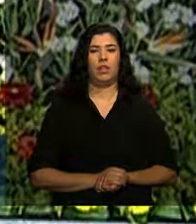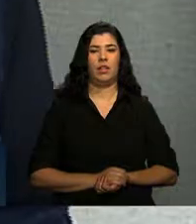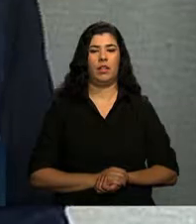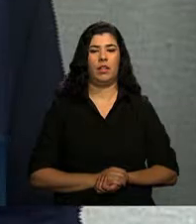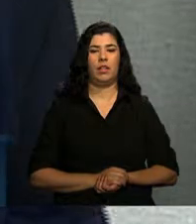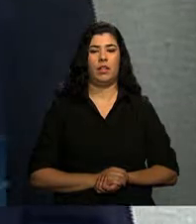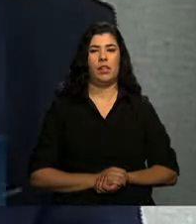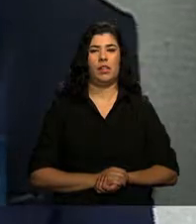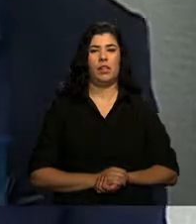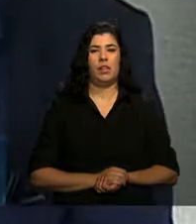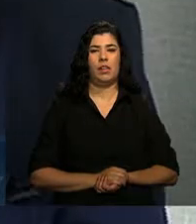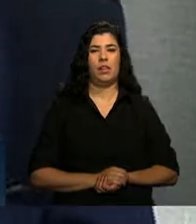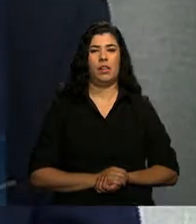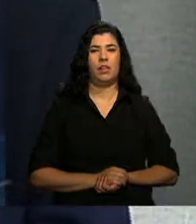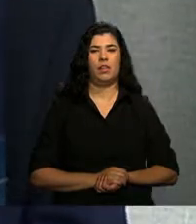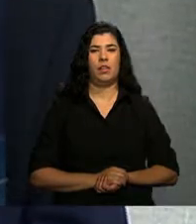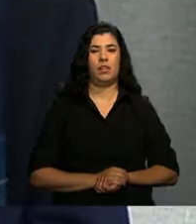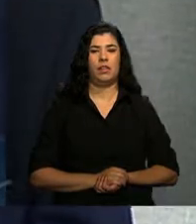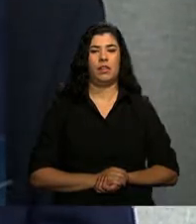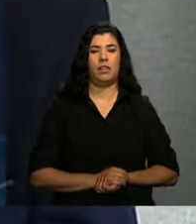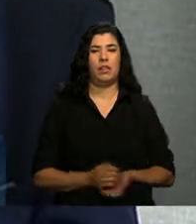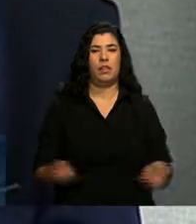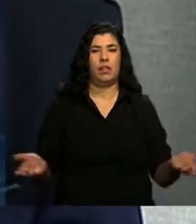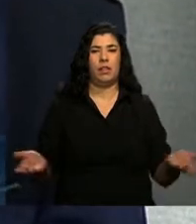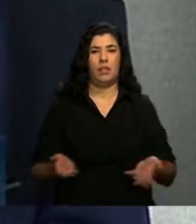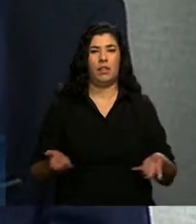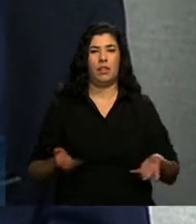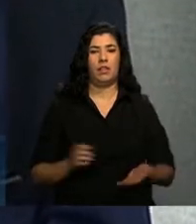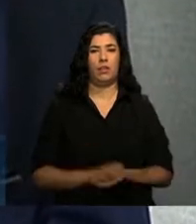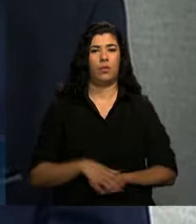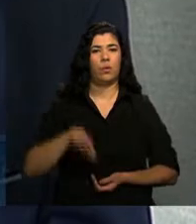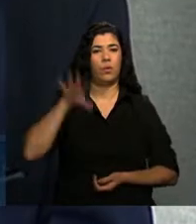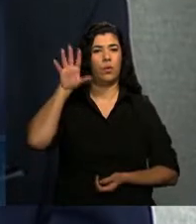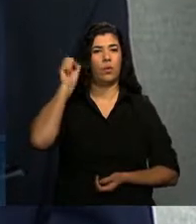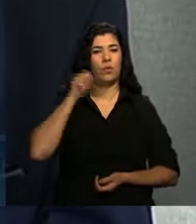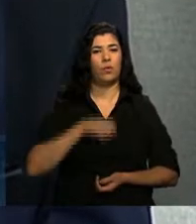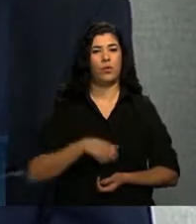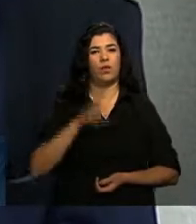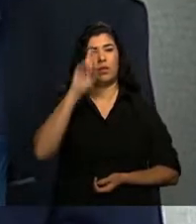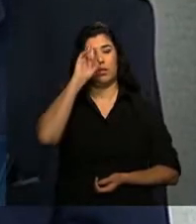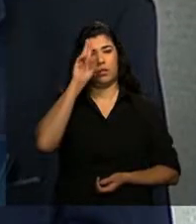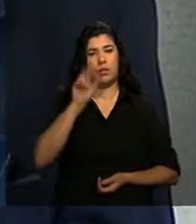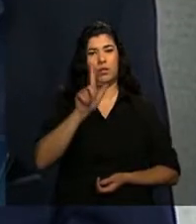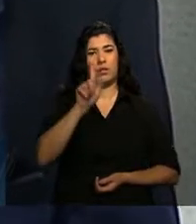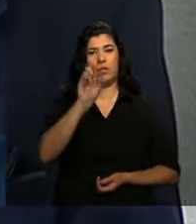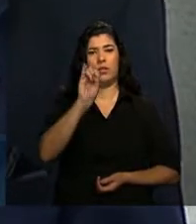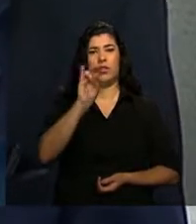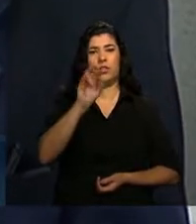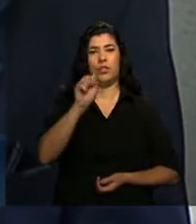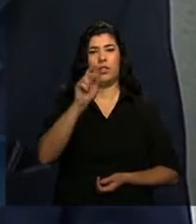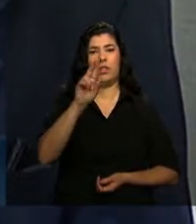Ouviremos agora o senhor diretor do DataSus, Giliarte Cardoso Coelho Neto.